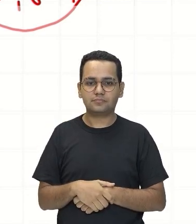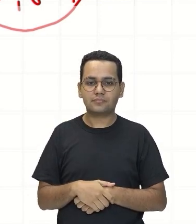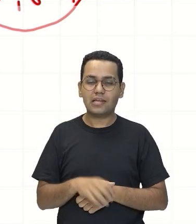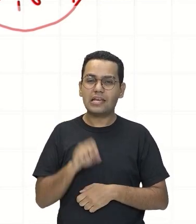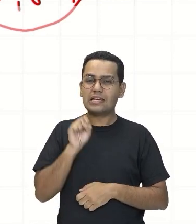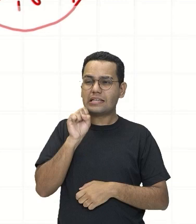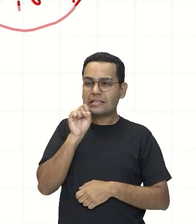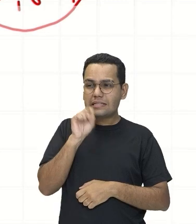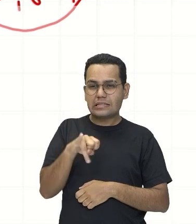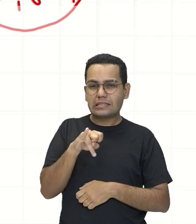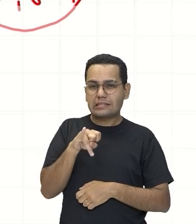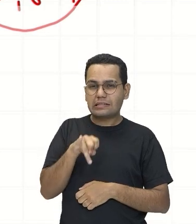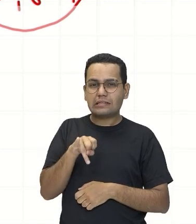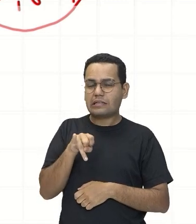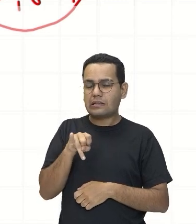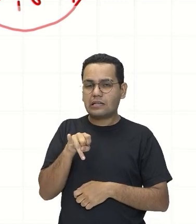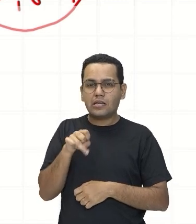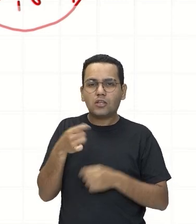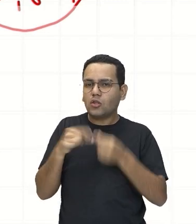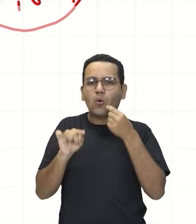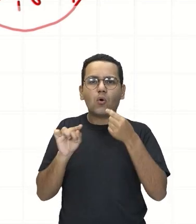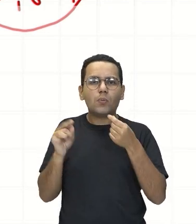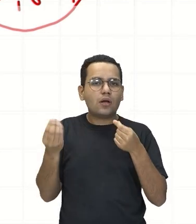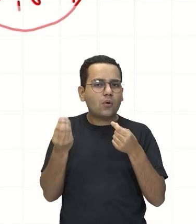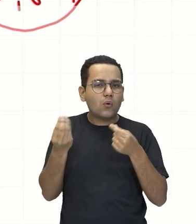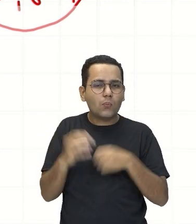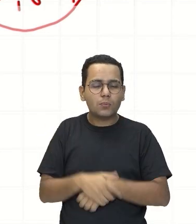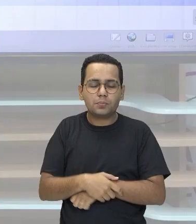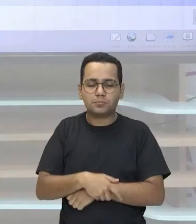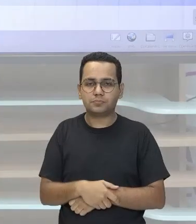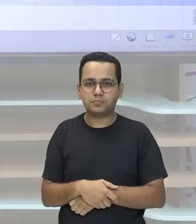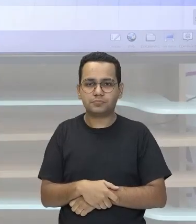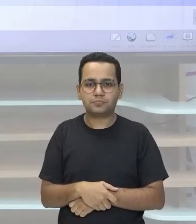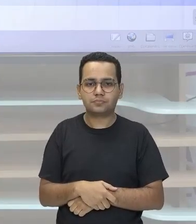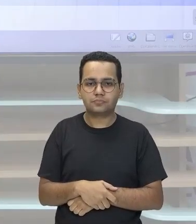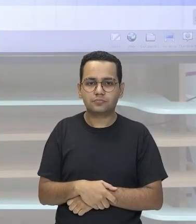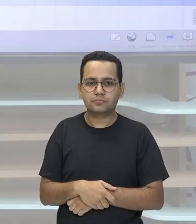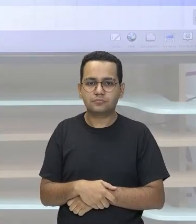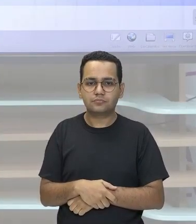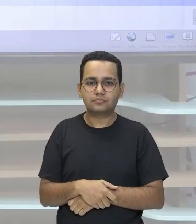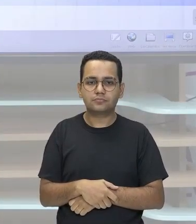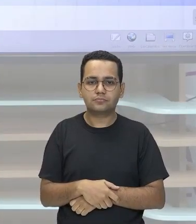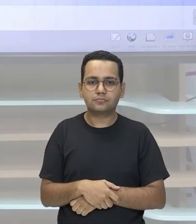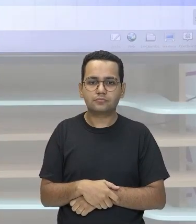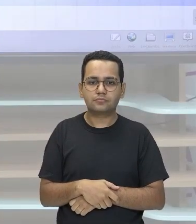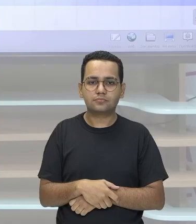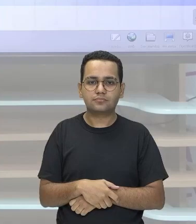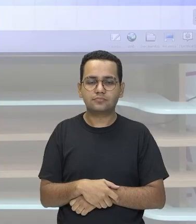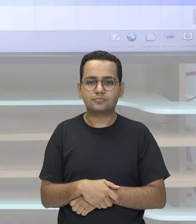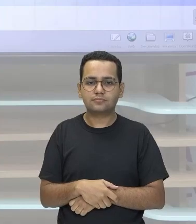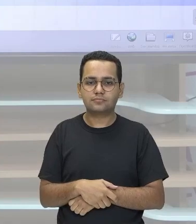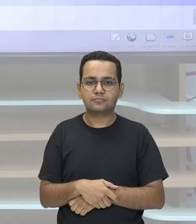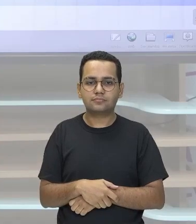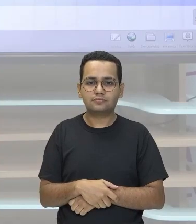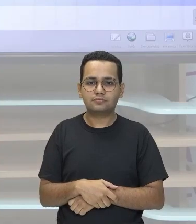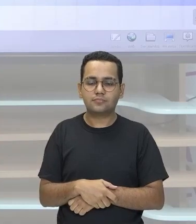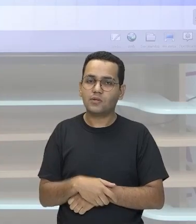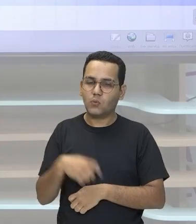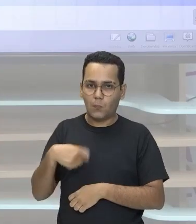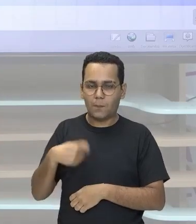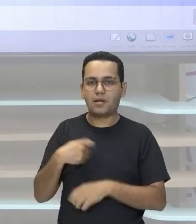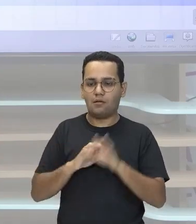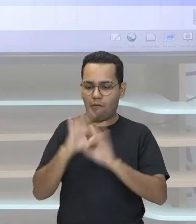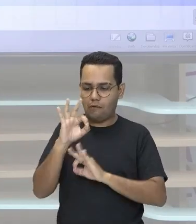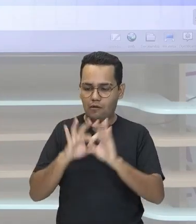esteja Em notação científica O caso De não estar Em notação científica Você vai ter Que manipular